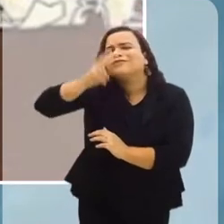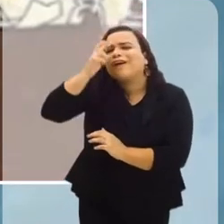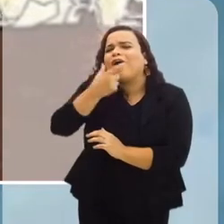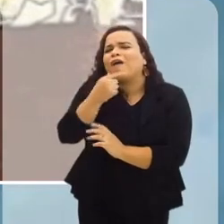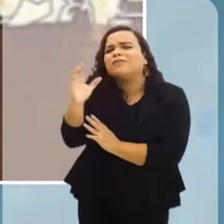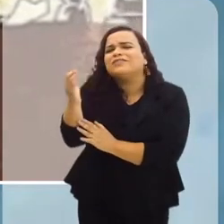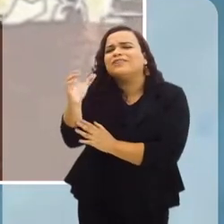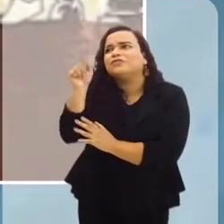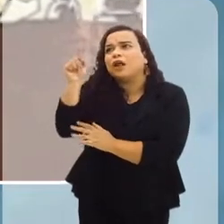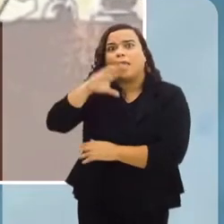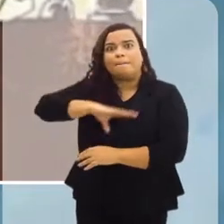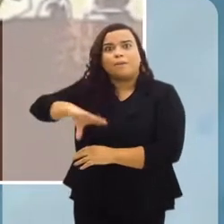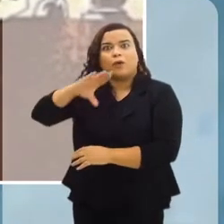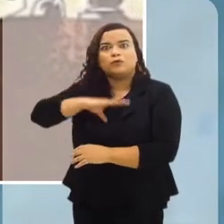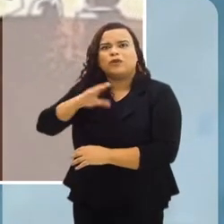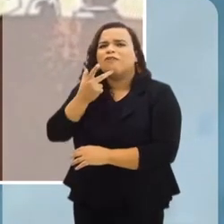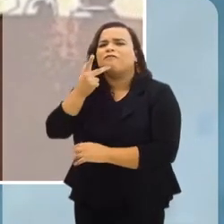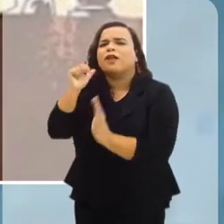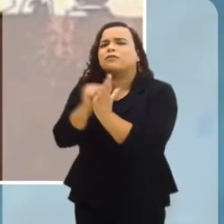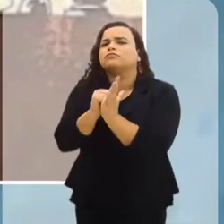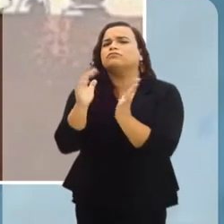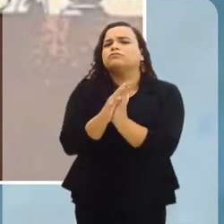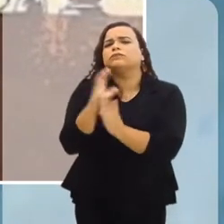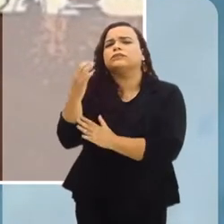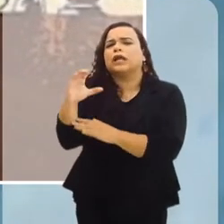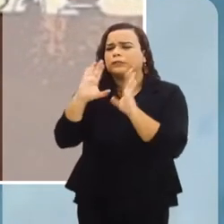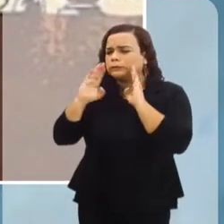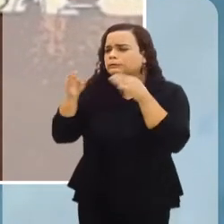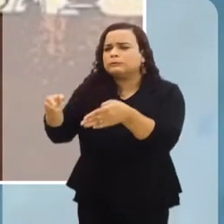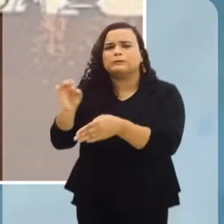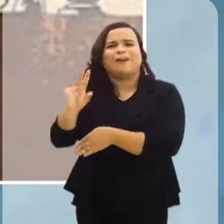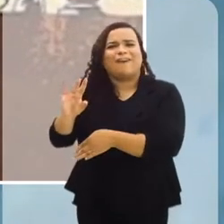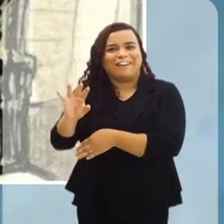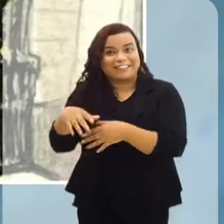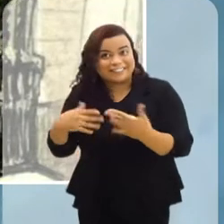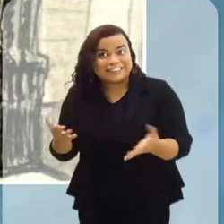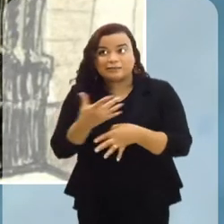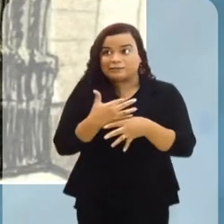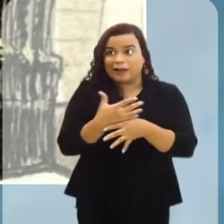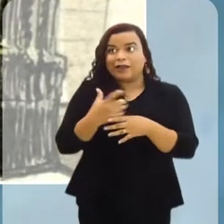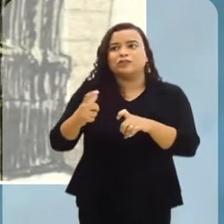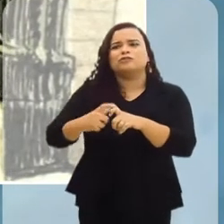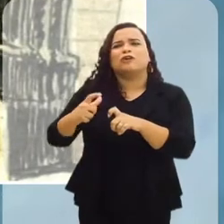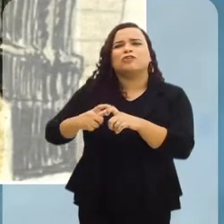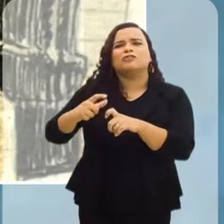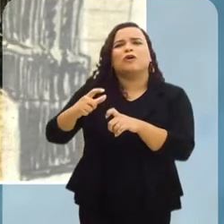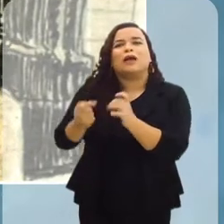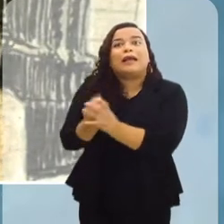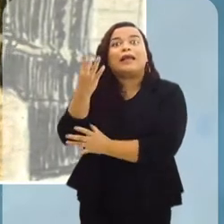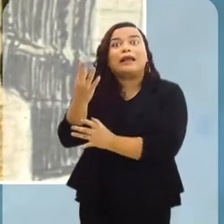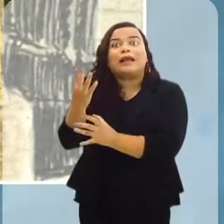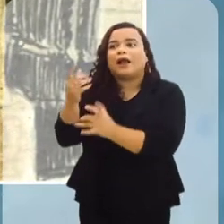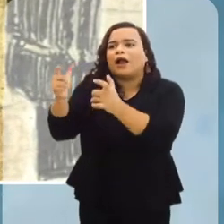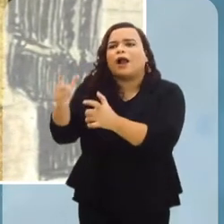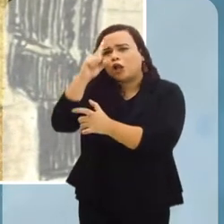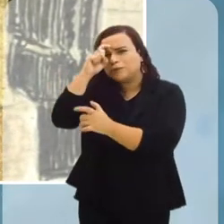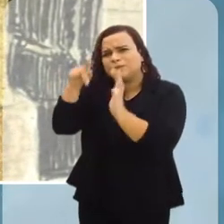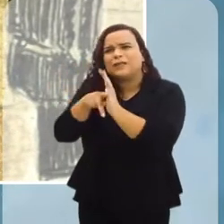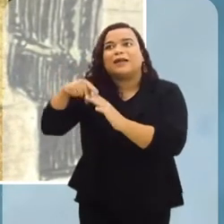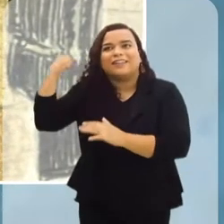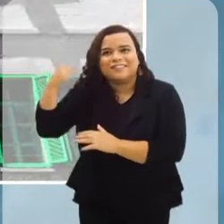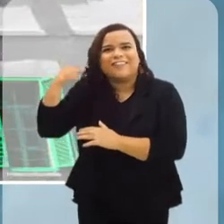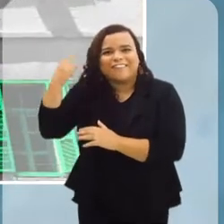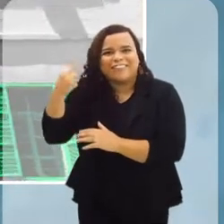aclamado em Portugal e que dizia só prestar contas à ciência. Na cidade, o doutor Bacamarte constrói um